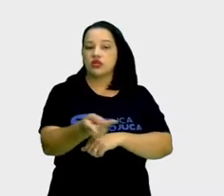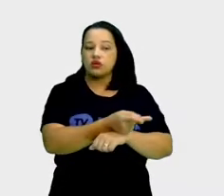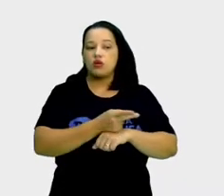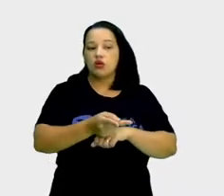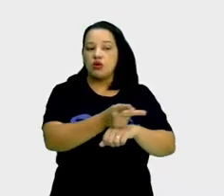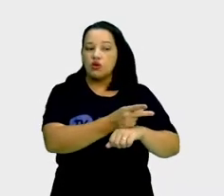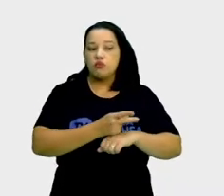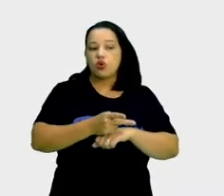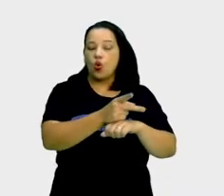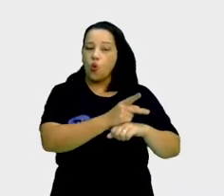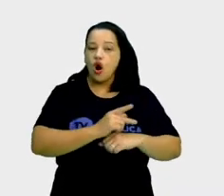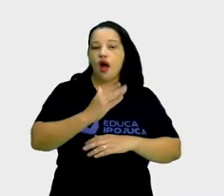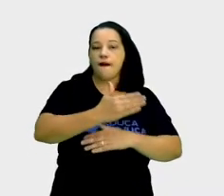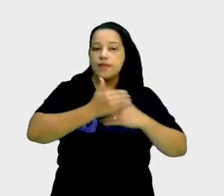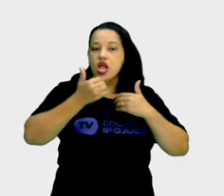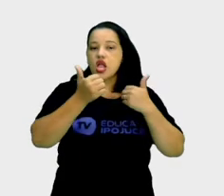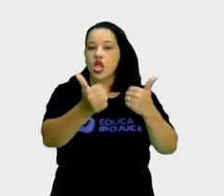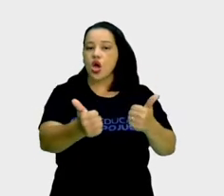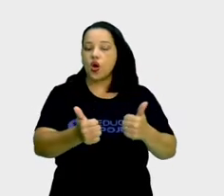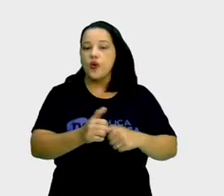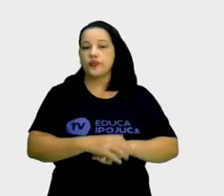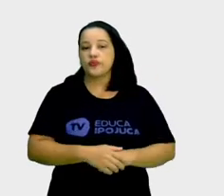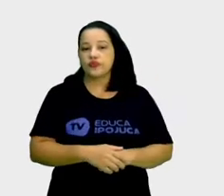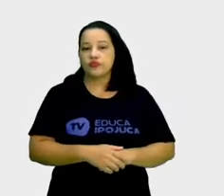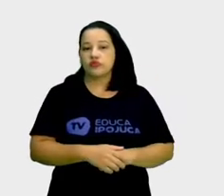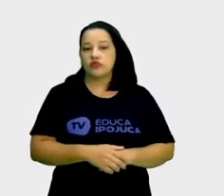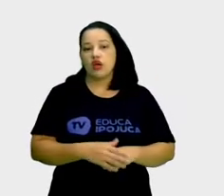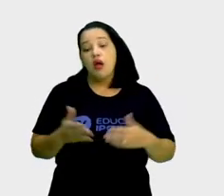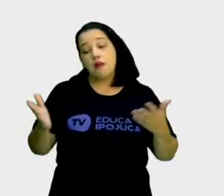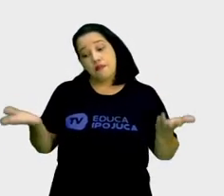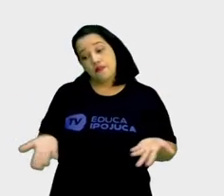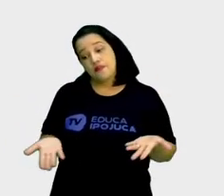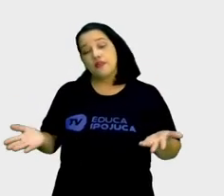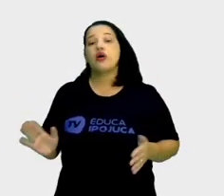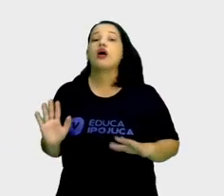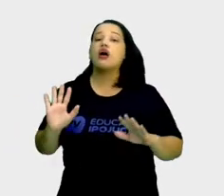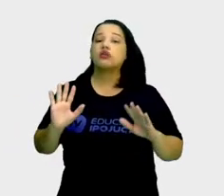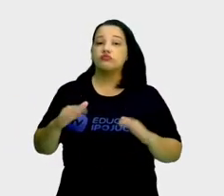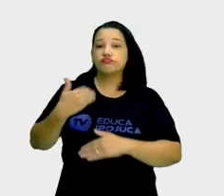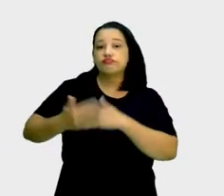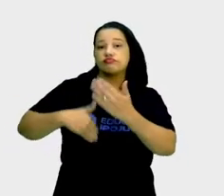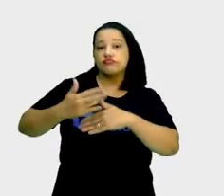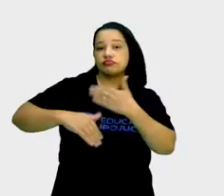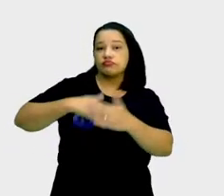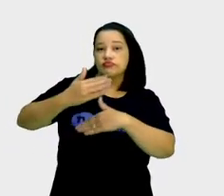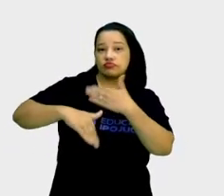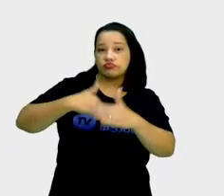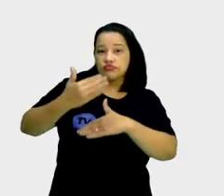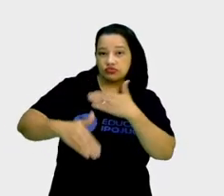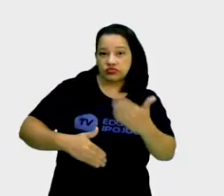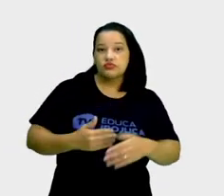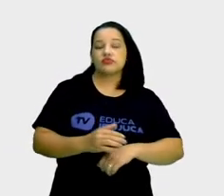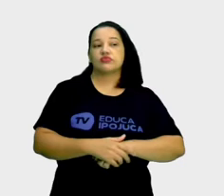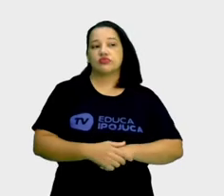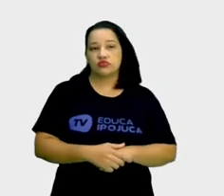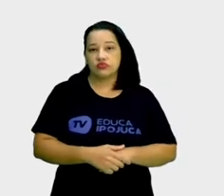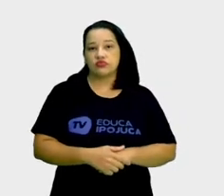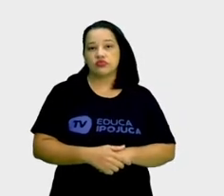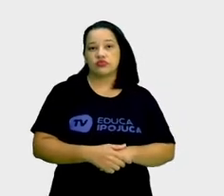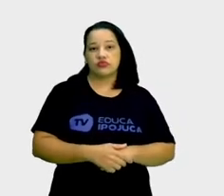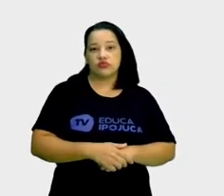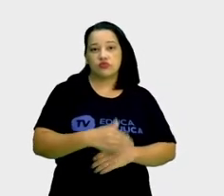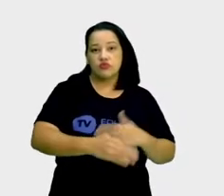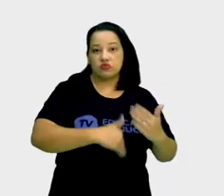melhorias. Mas ela já evoluiu bastante. Ela ficou melhor para os comerciantes, porque Ipojuca cresceu,